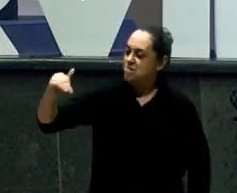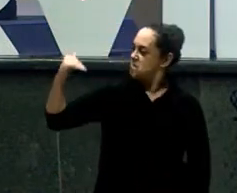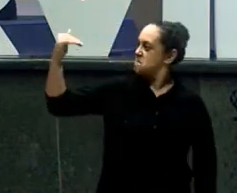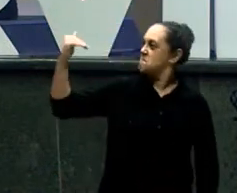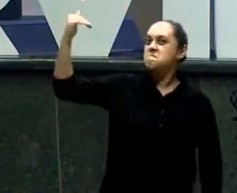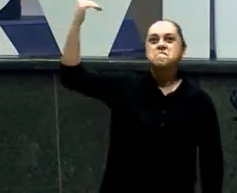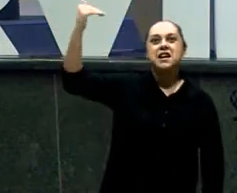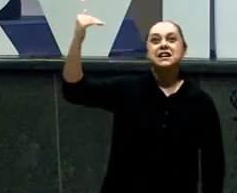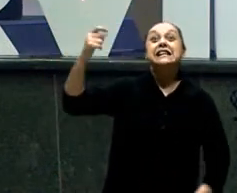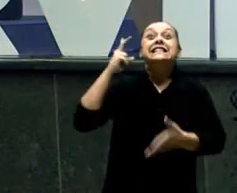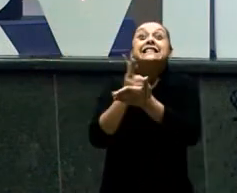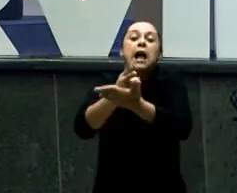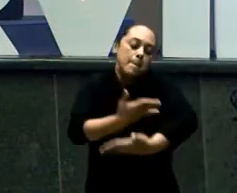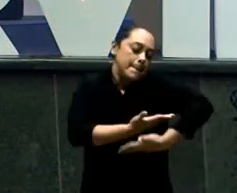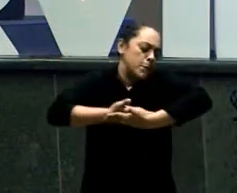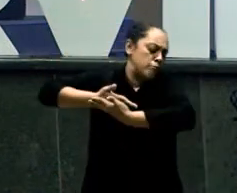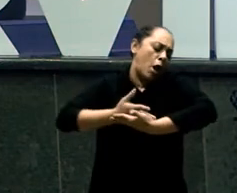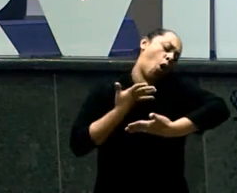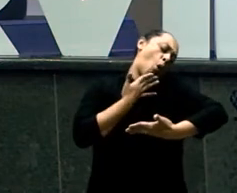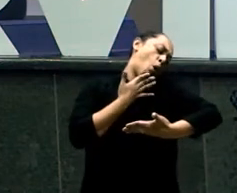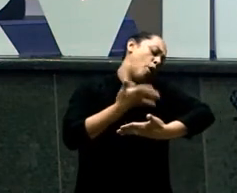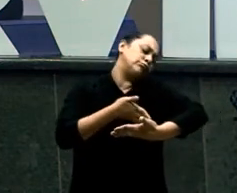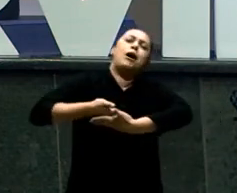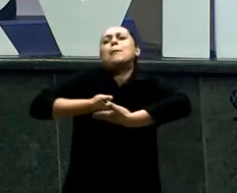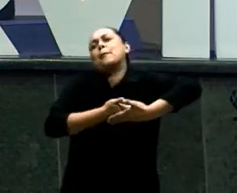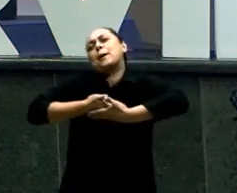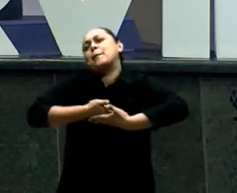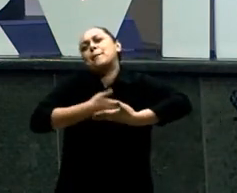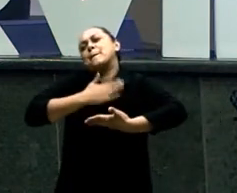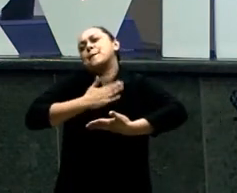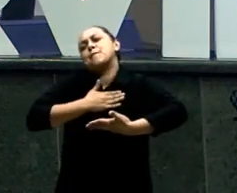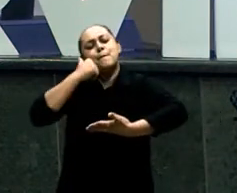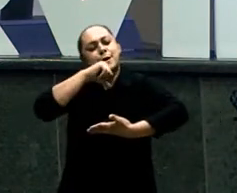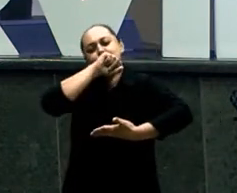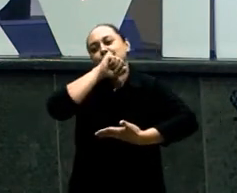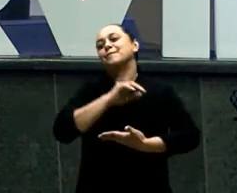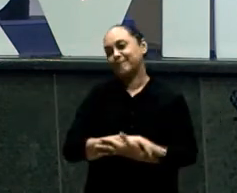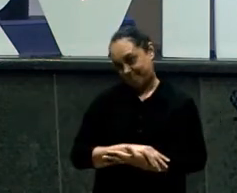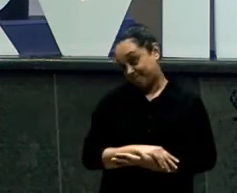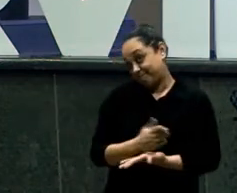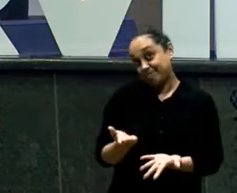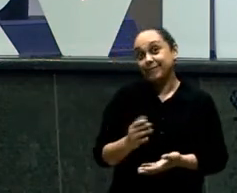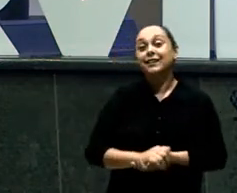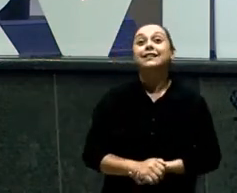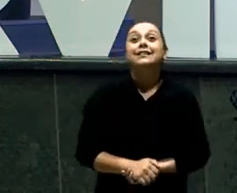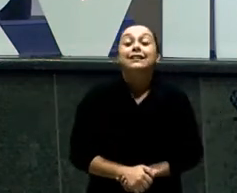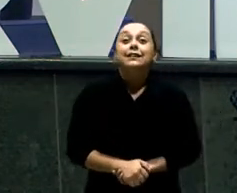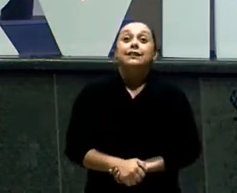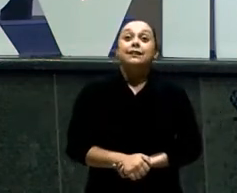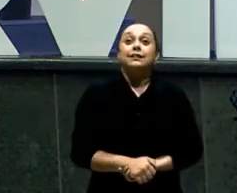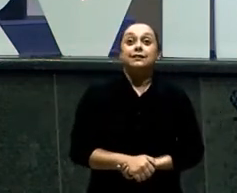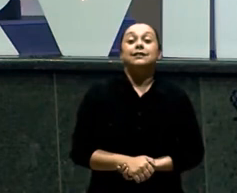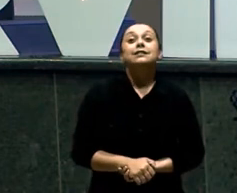E eles também Não percebem Que você Cresceu E aí é onde Surgem alguns Conflitos Sabe porquê?